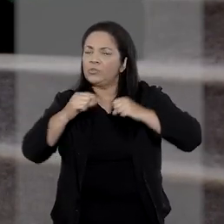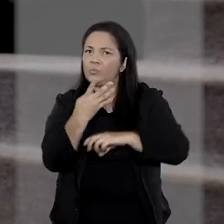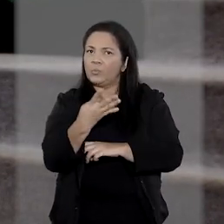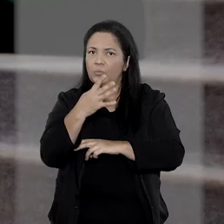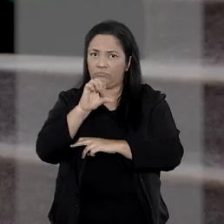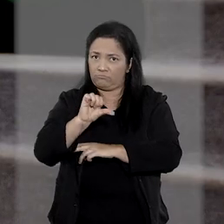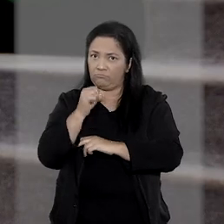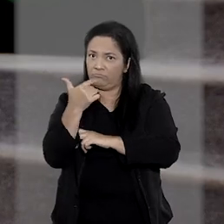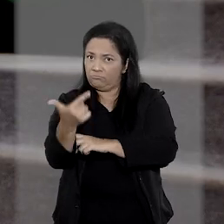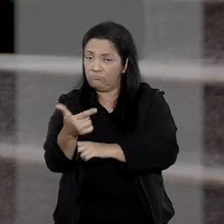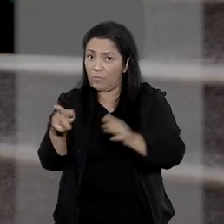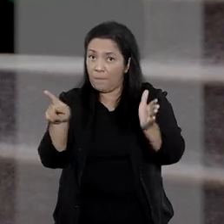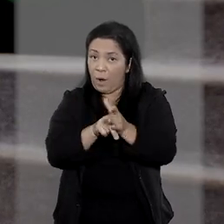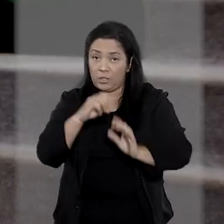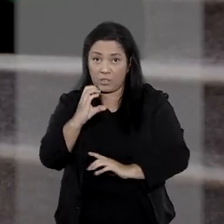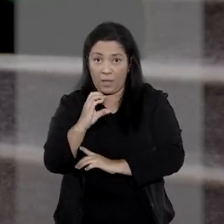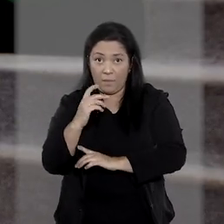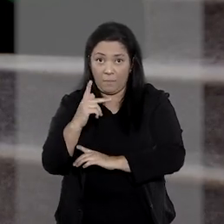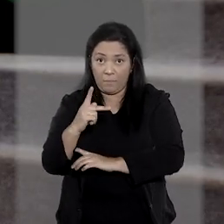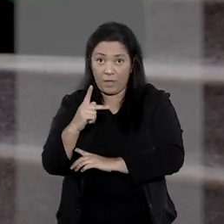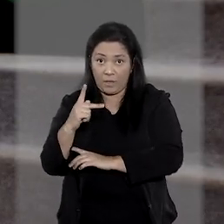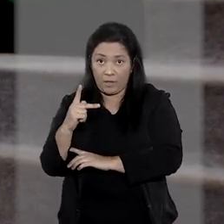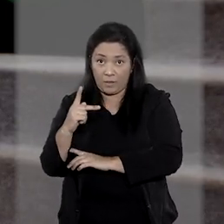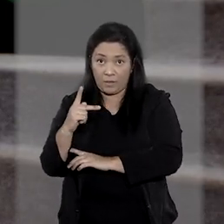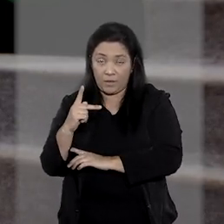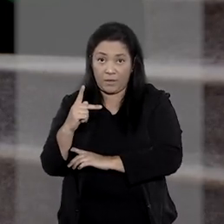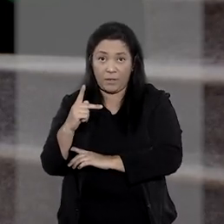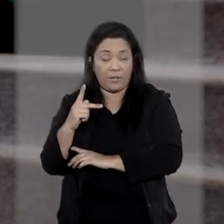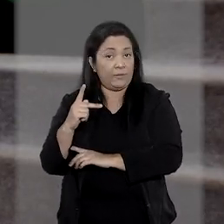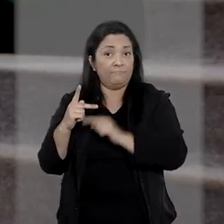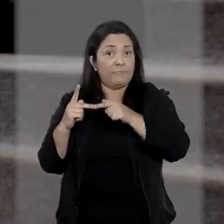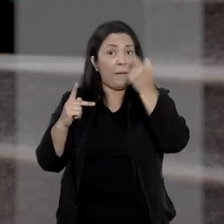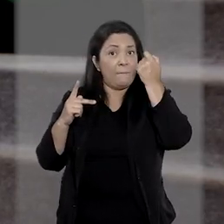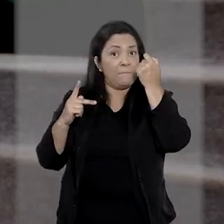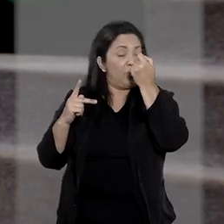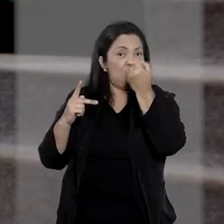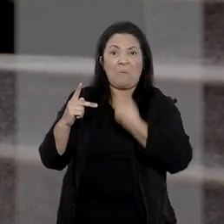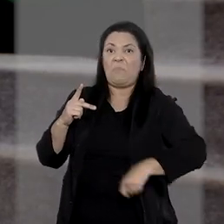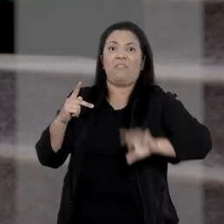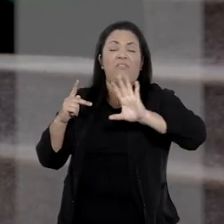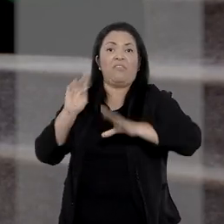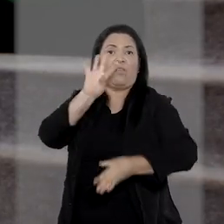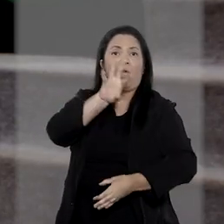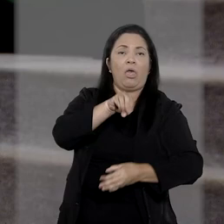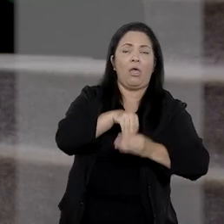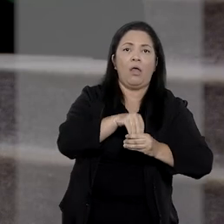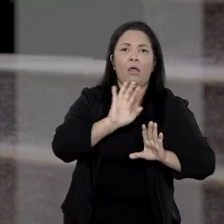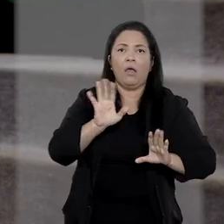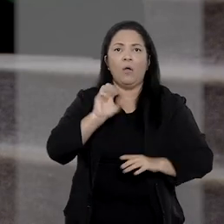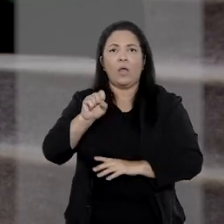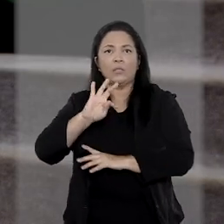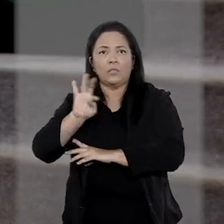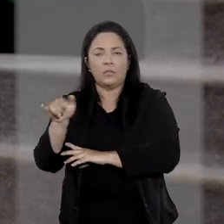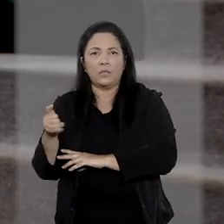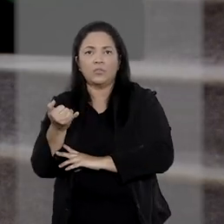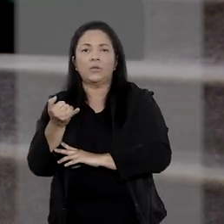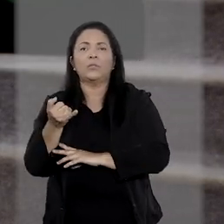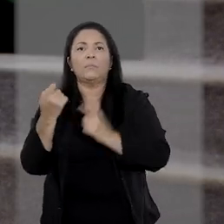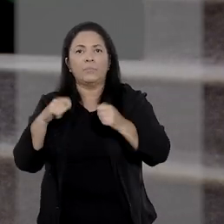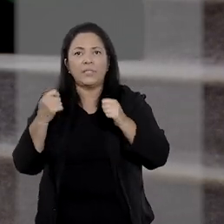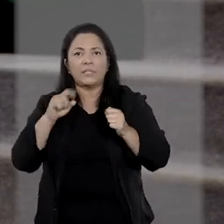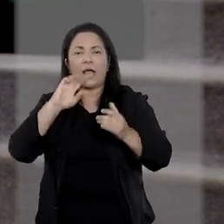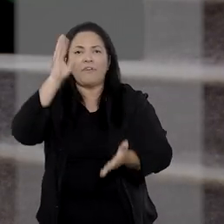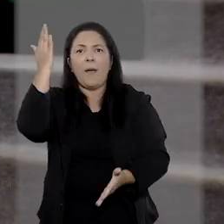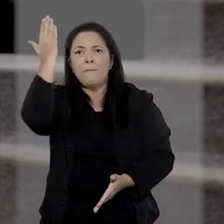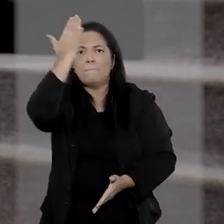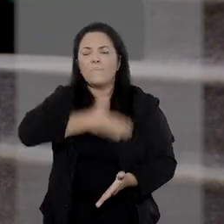artigo 492 do Código de Processo Penal não poderia deixar de ser aplicado sem que o STJ tivesse declarado a